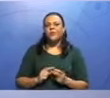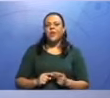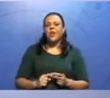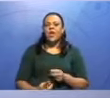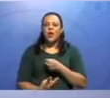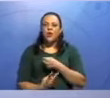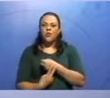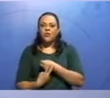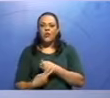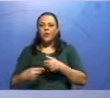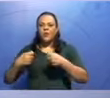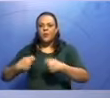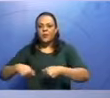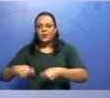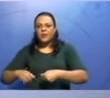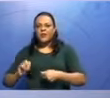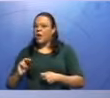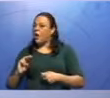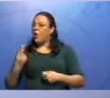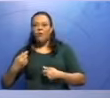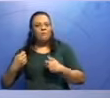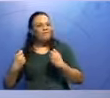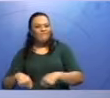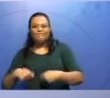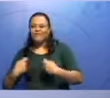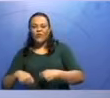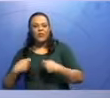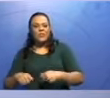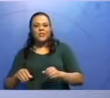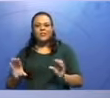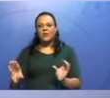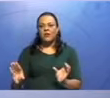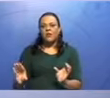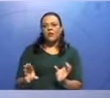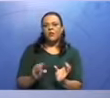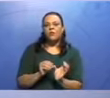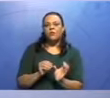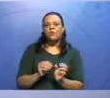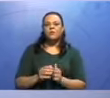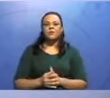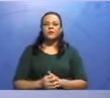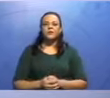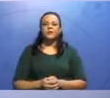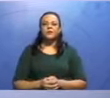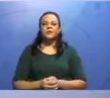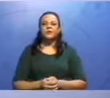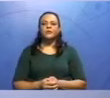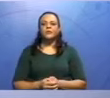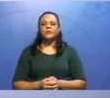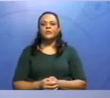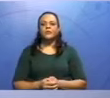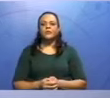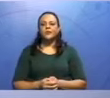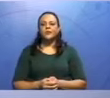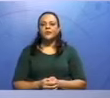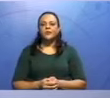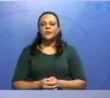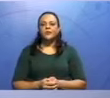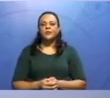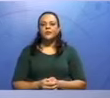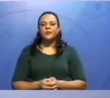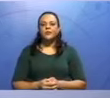intransitivo ou transitivo. Transitivo é aquele que precisa de complemento e o intransitivo, quando não precisa do